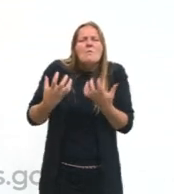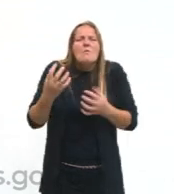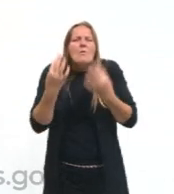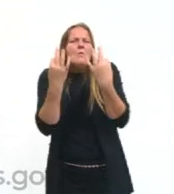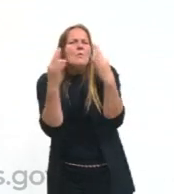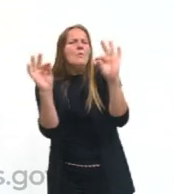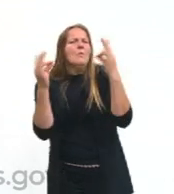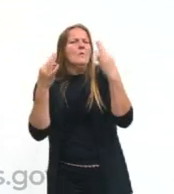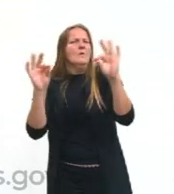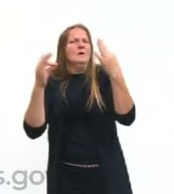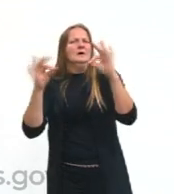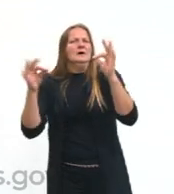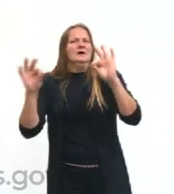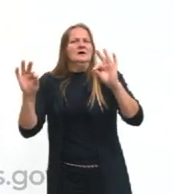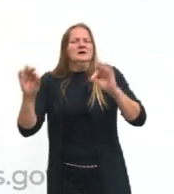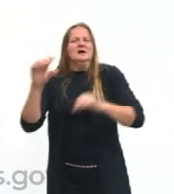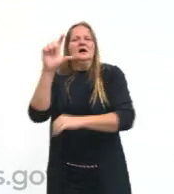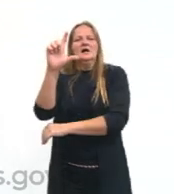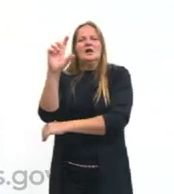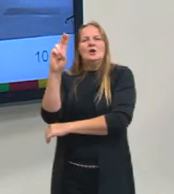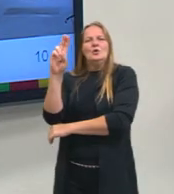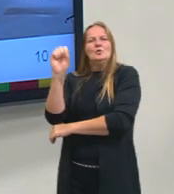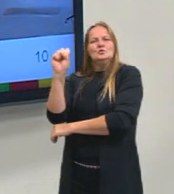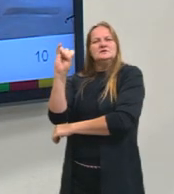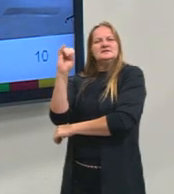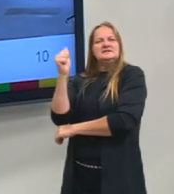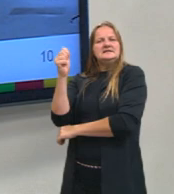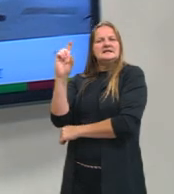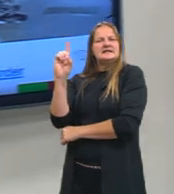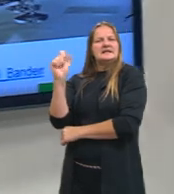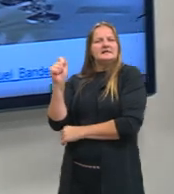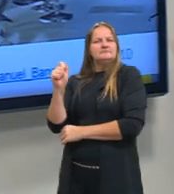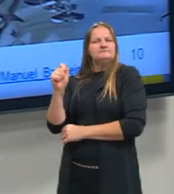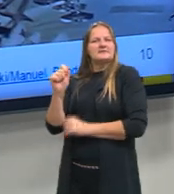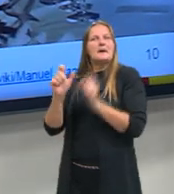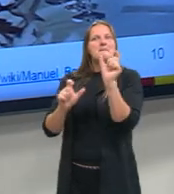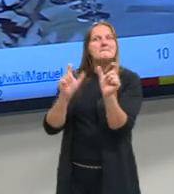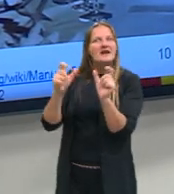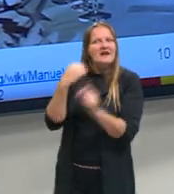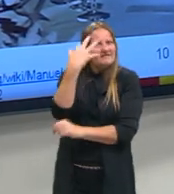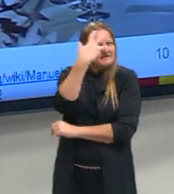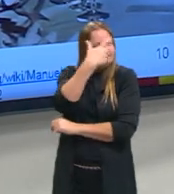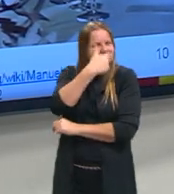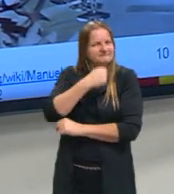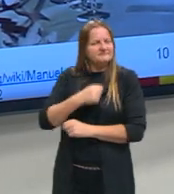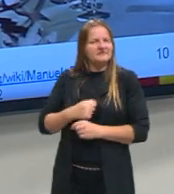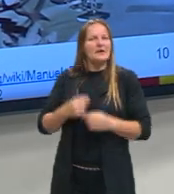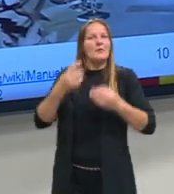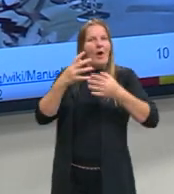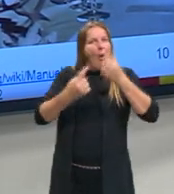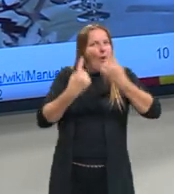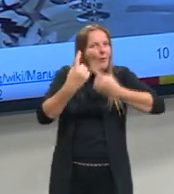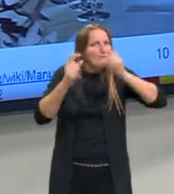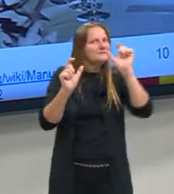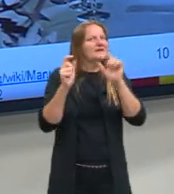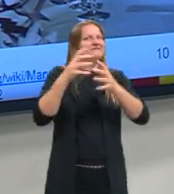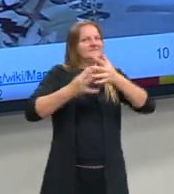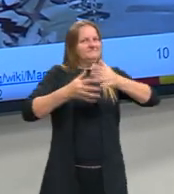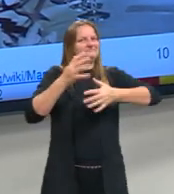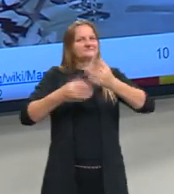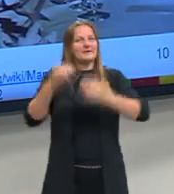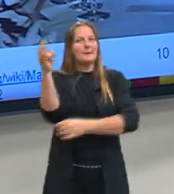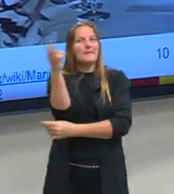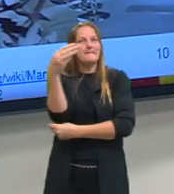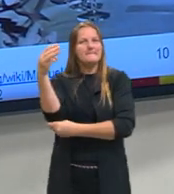Olha que palavras bonitas, apesar de levemente complexas, que o nosso Manuel Bandeira nos